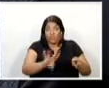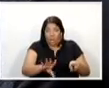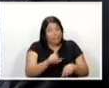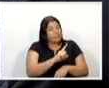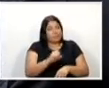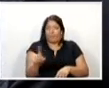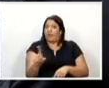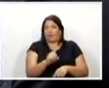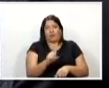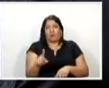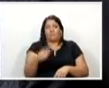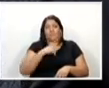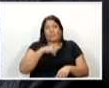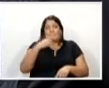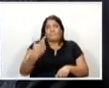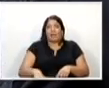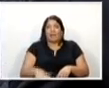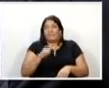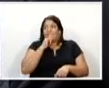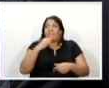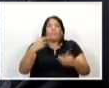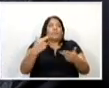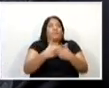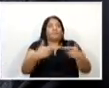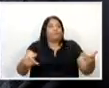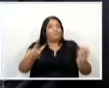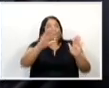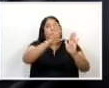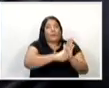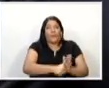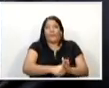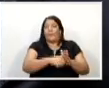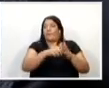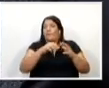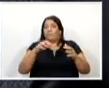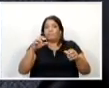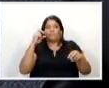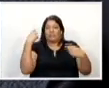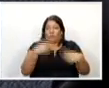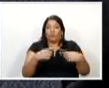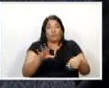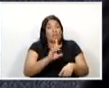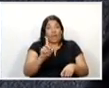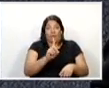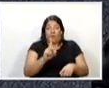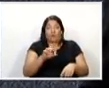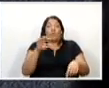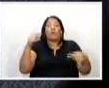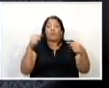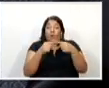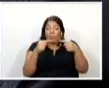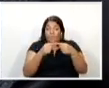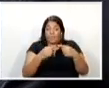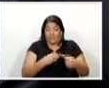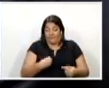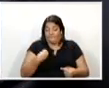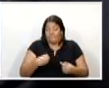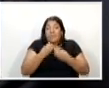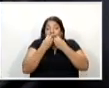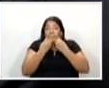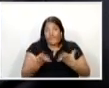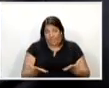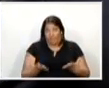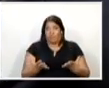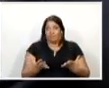combater o crime organizado, segurança tem a ver com o bem-estar também. E uma das propostas apresentadas ontem, senhor